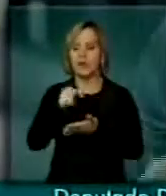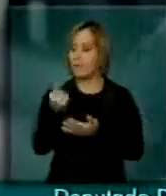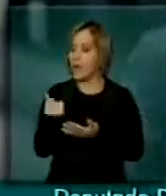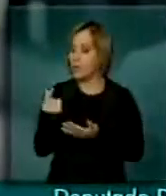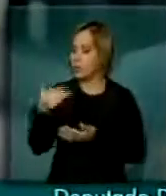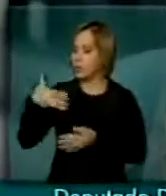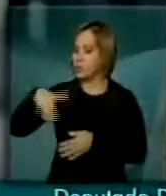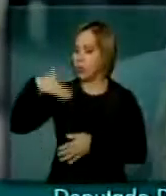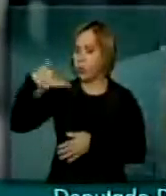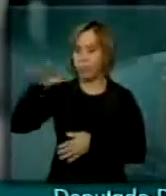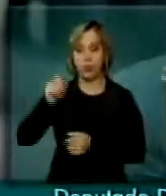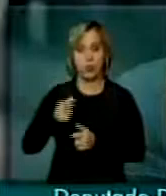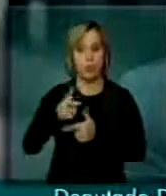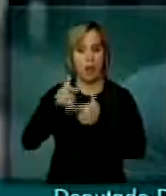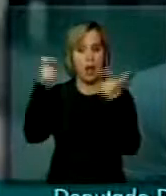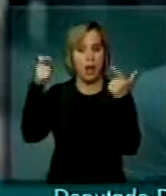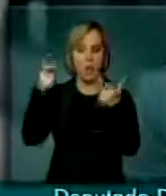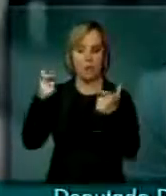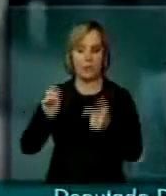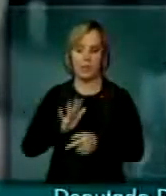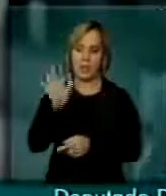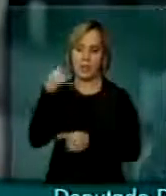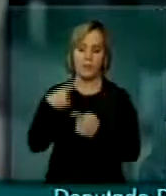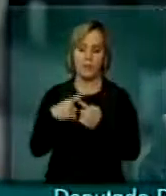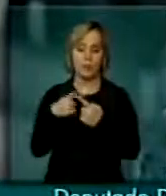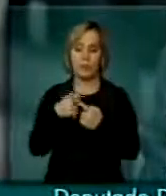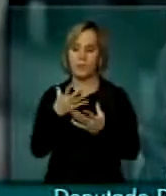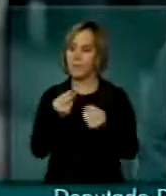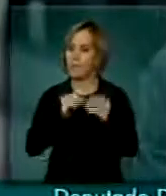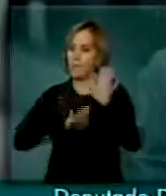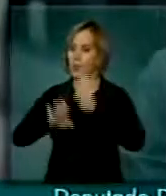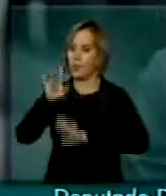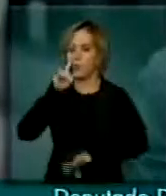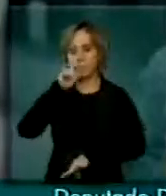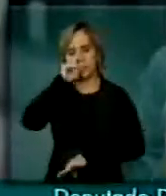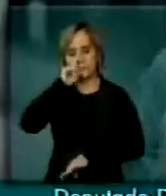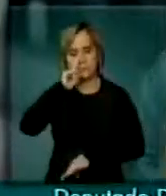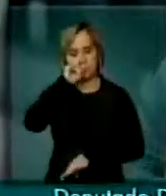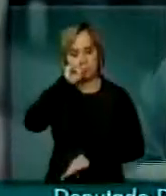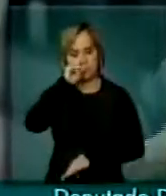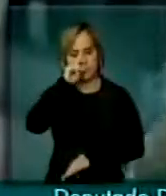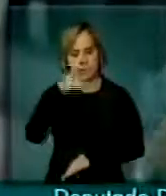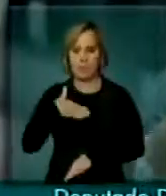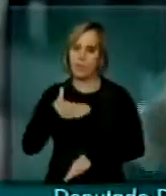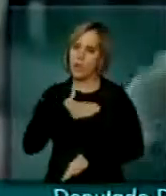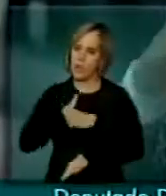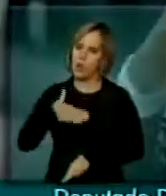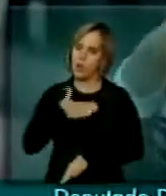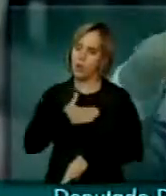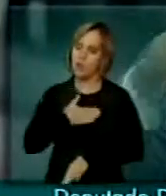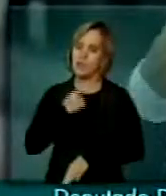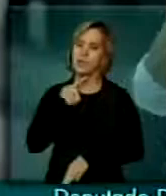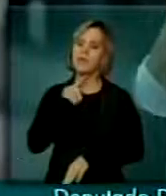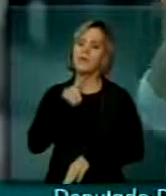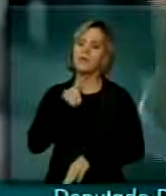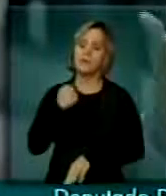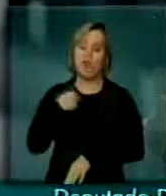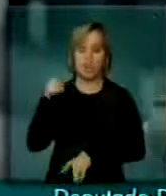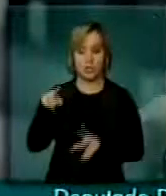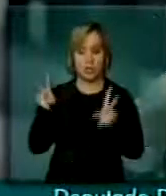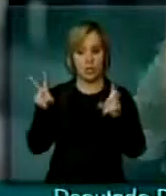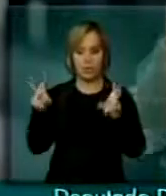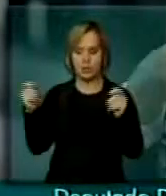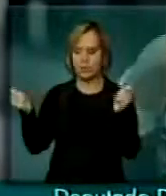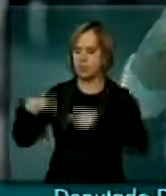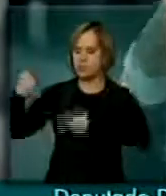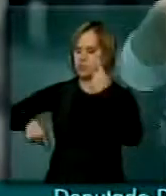há muitos riscos. Eu gostaria que esse assunto fosse muito mais discutido,